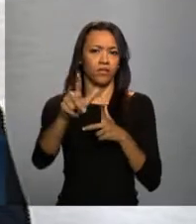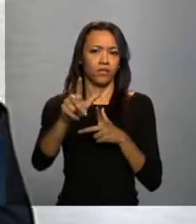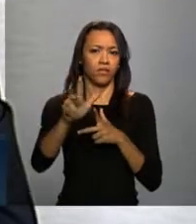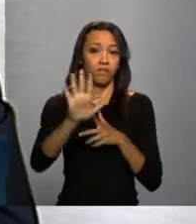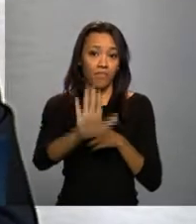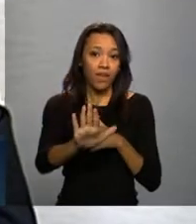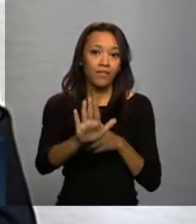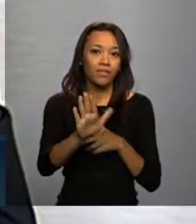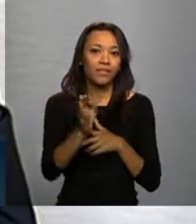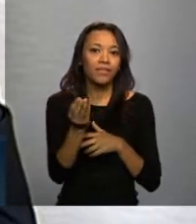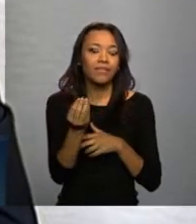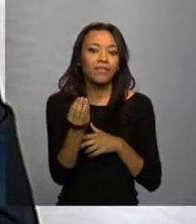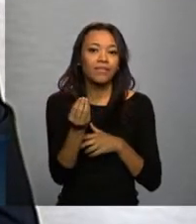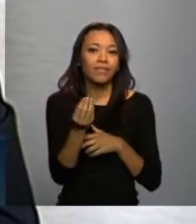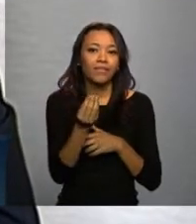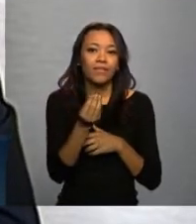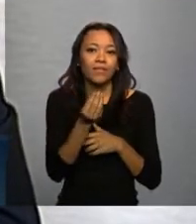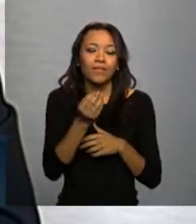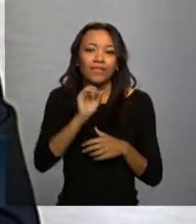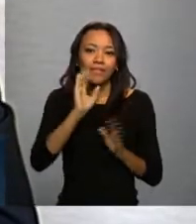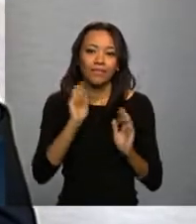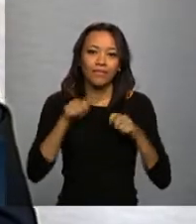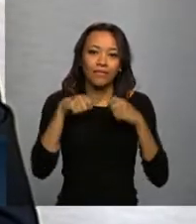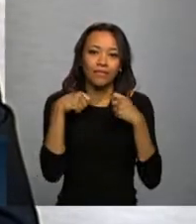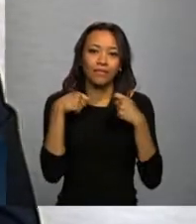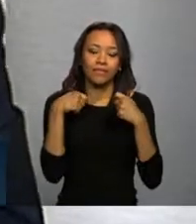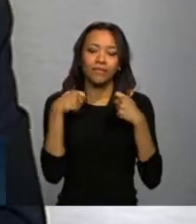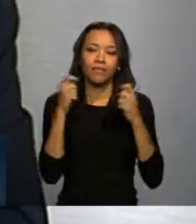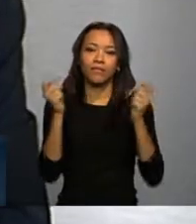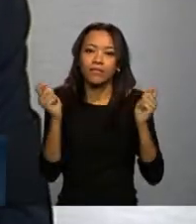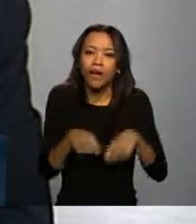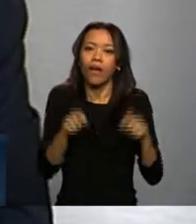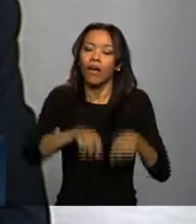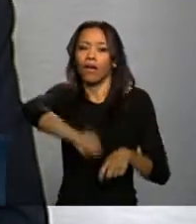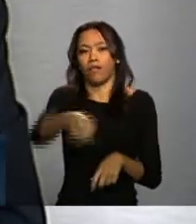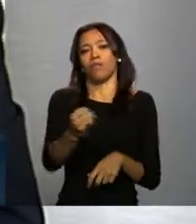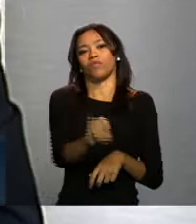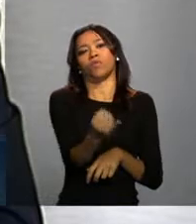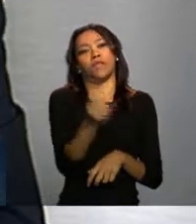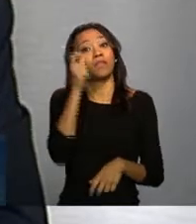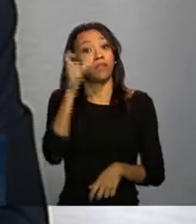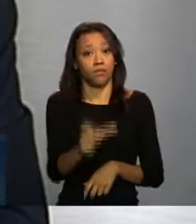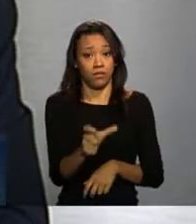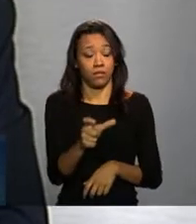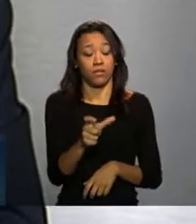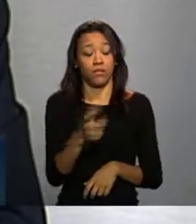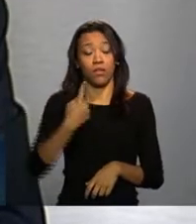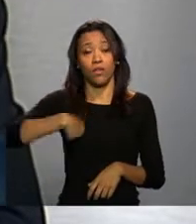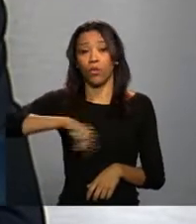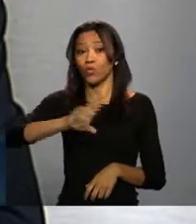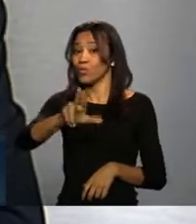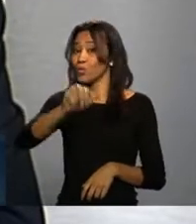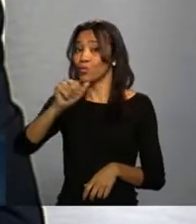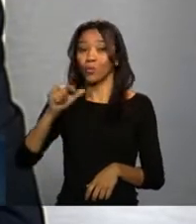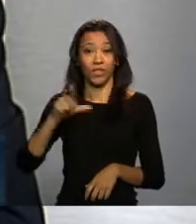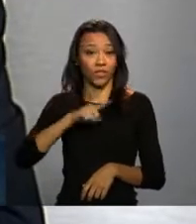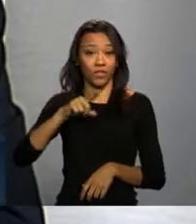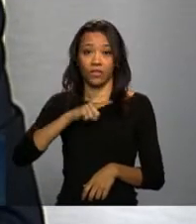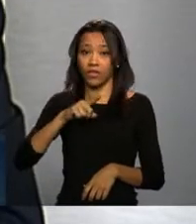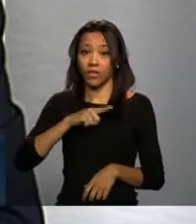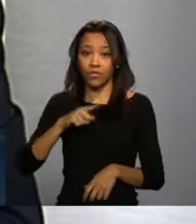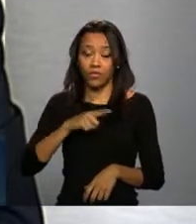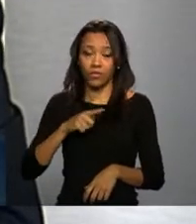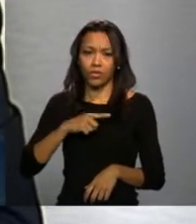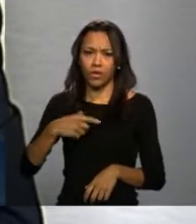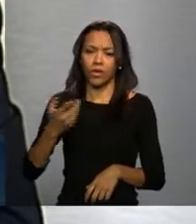oportuniza um momento bastante interessante. Nós nunca tivemos uma renovação tão